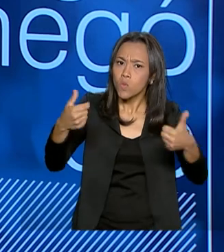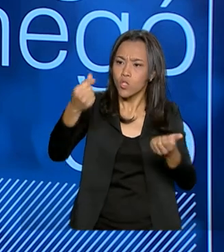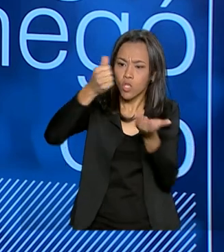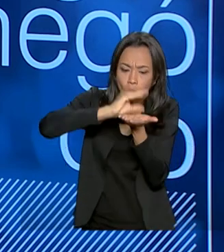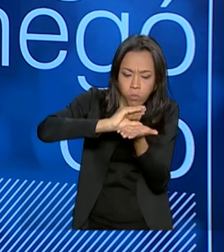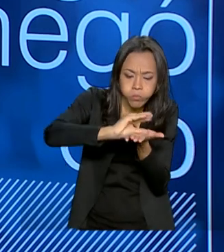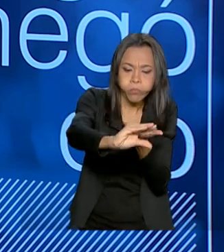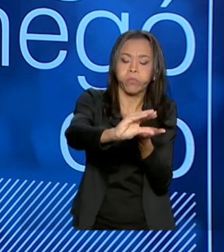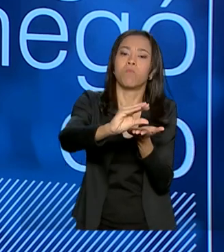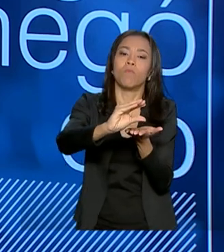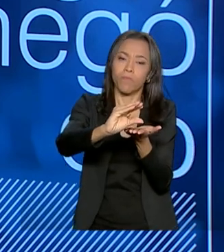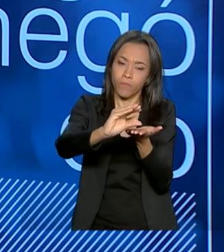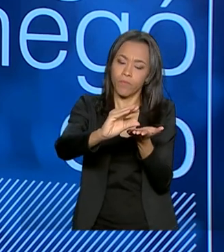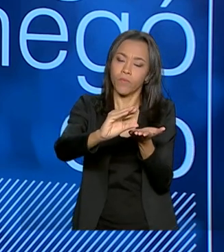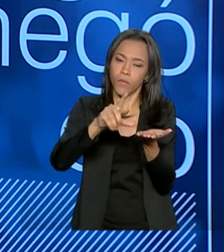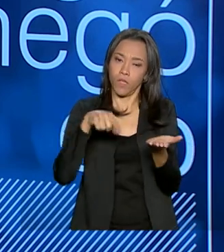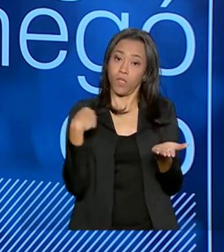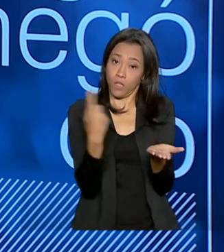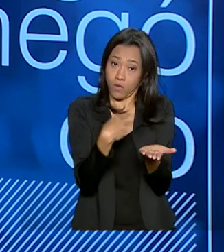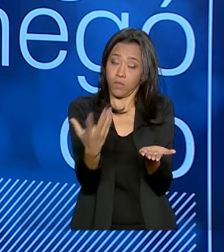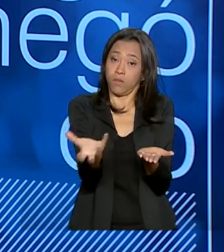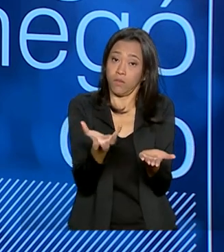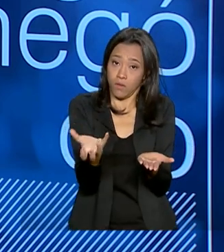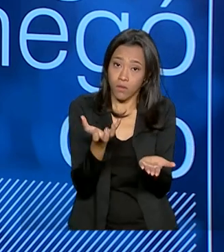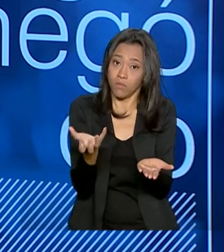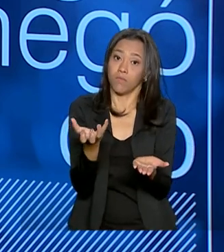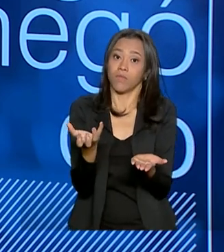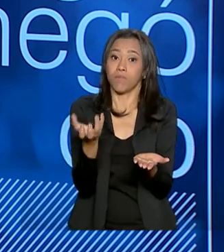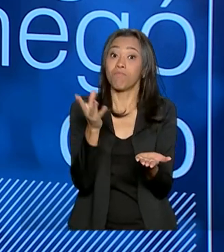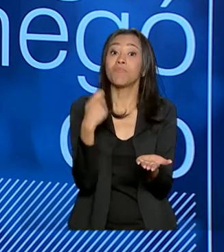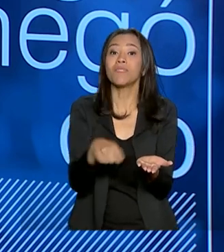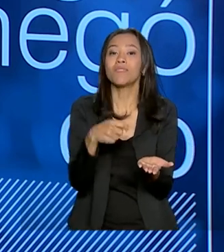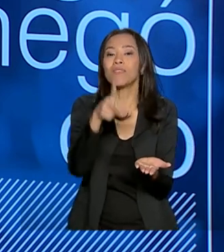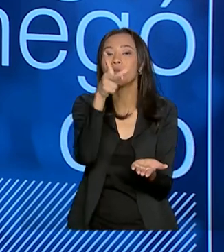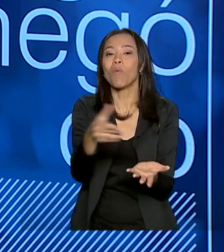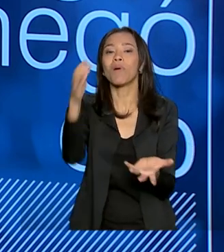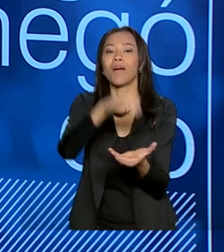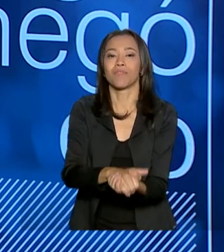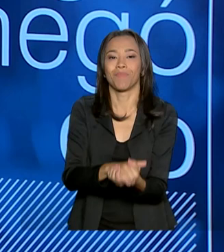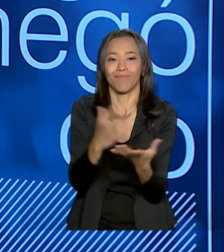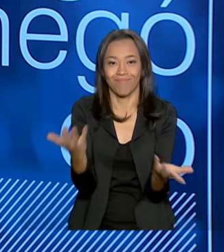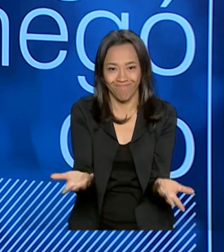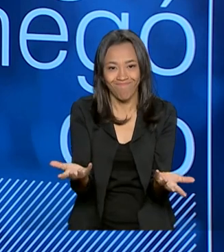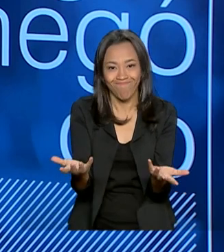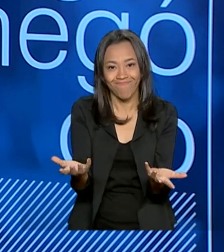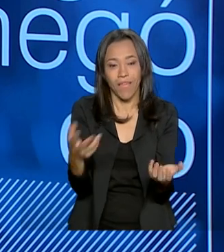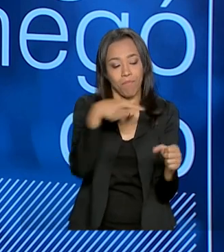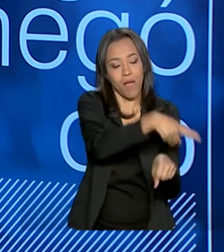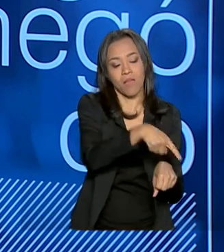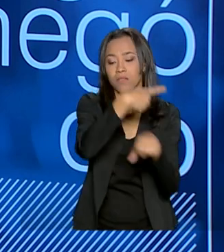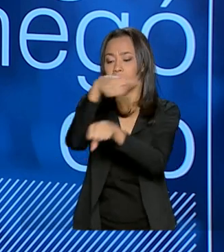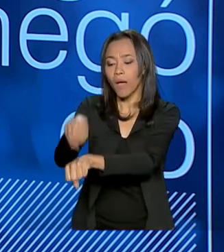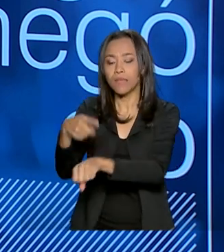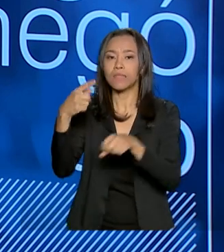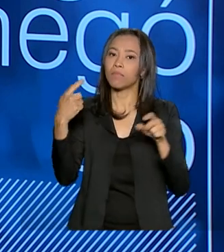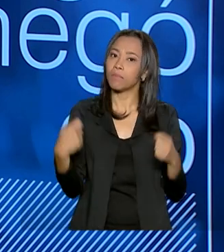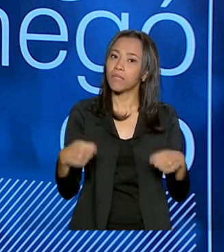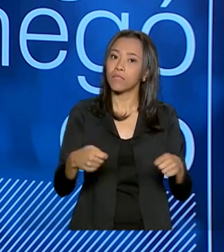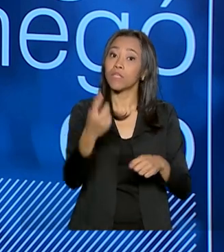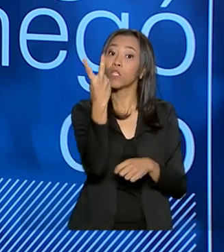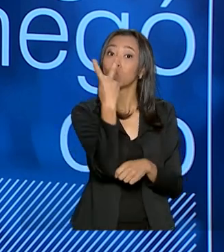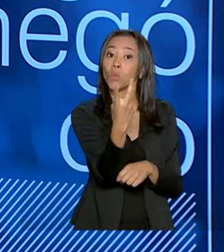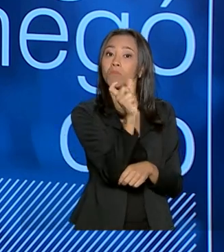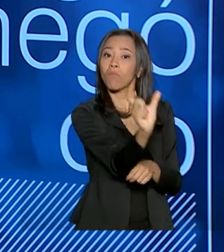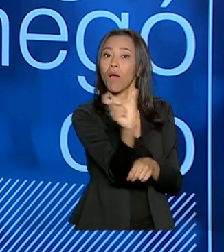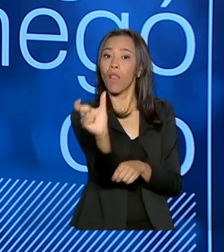investimento bom. Então, tem que haver o casamento. Então, em toda relação entre países, existem duas palavrinhas